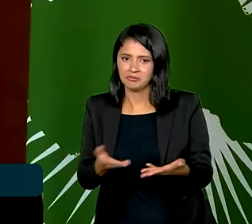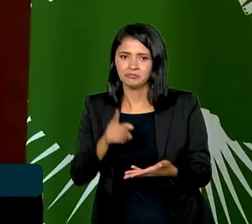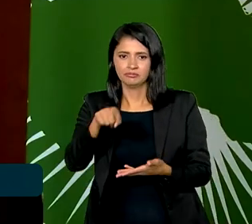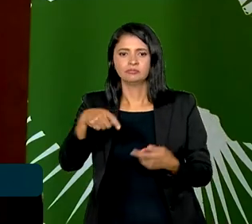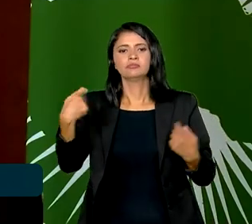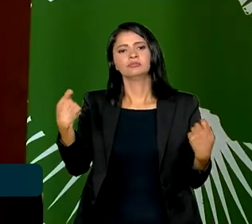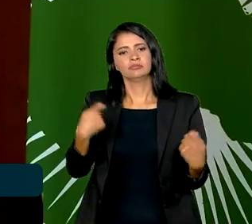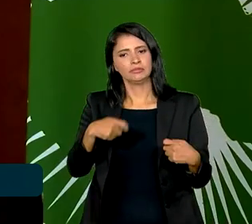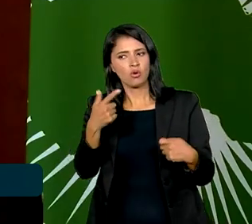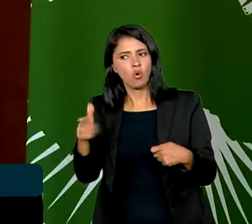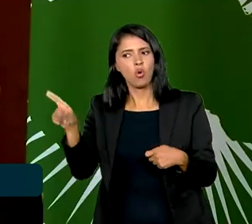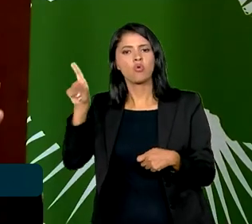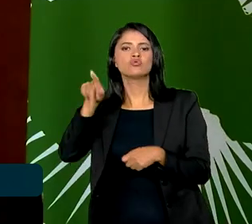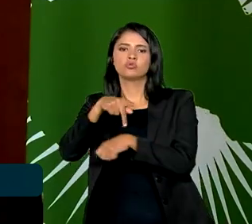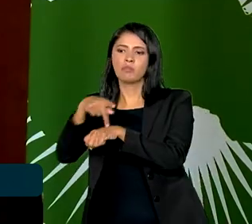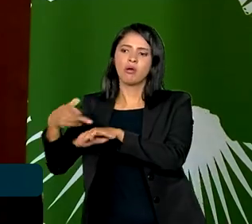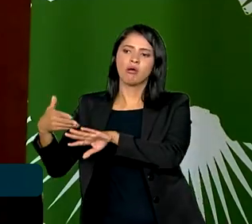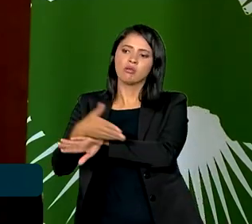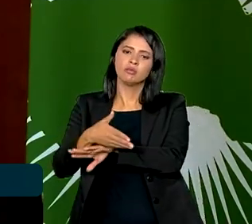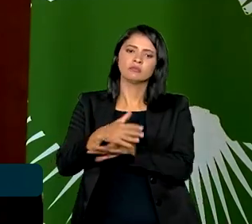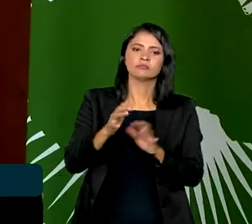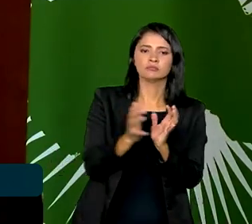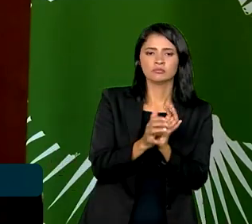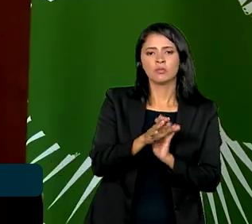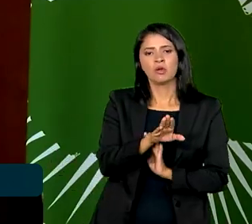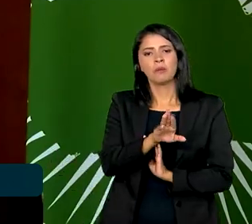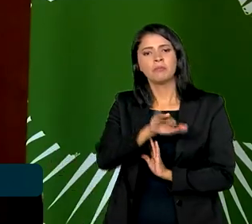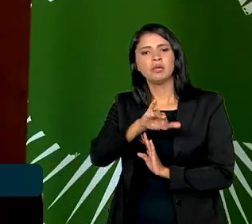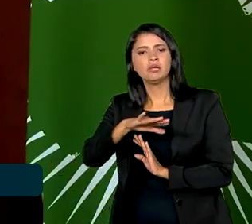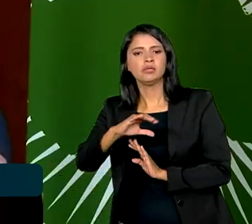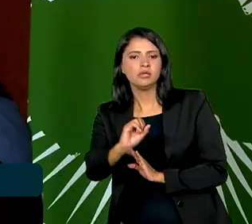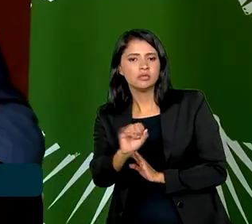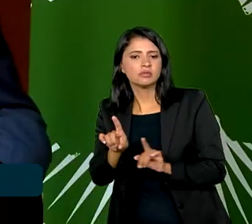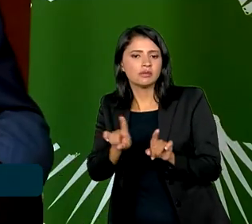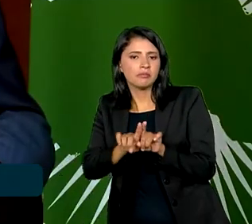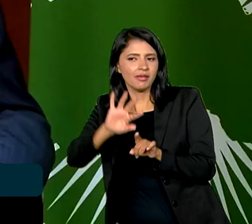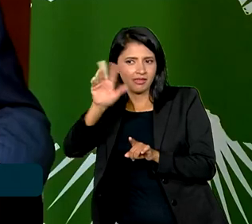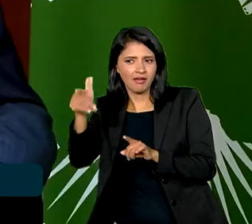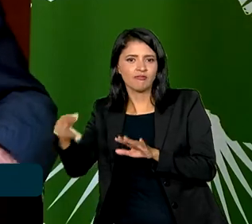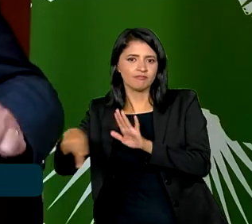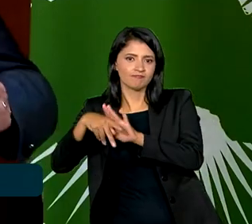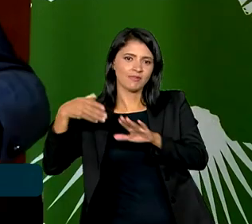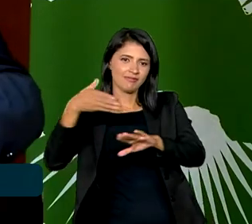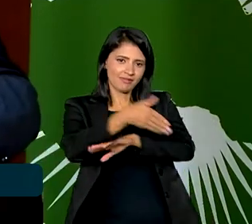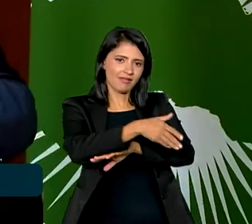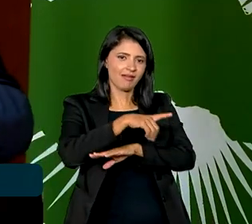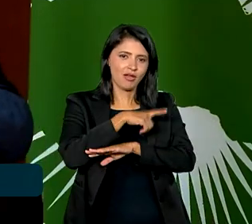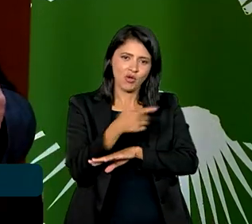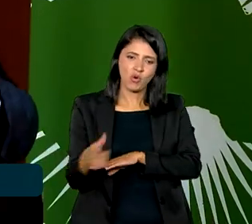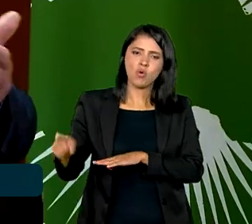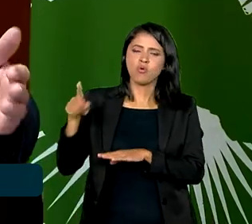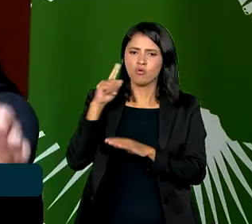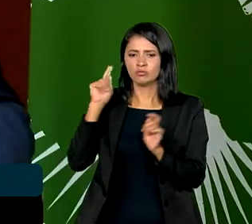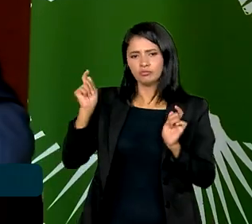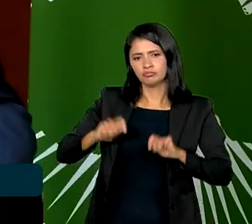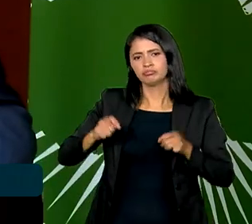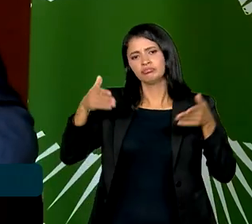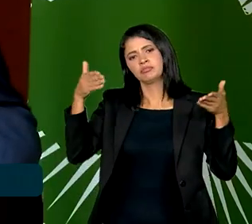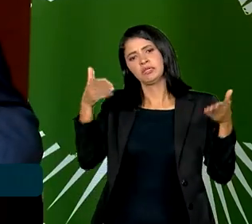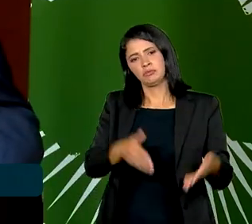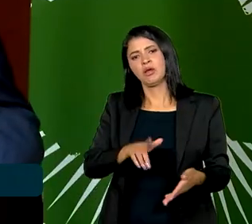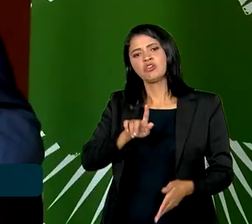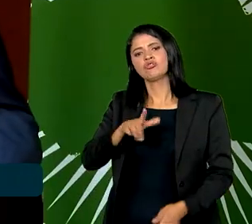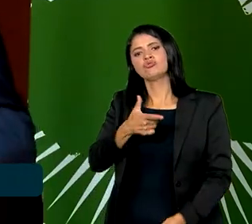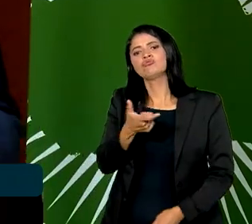preciso trazer outros países da África para os BRICS, nós achamos que é preciso outros países da África participarem do